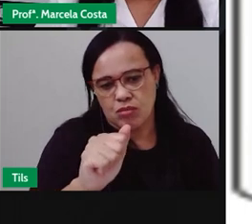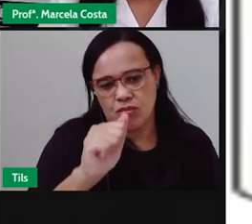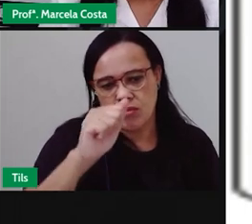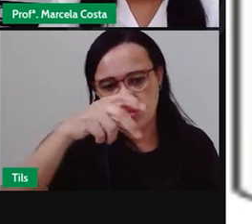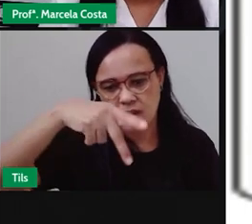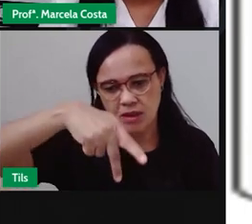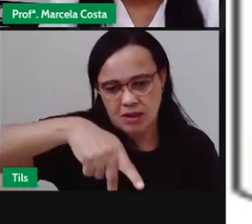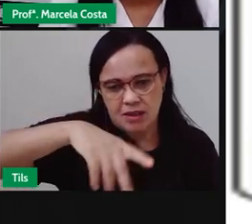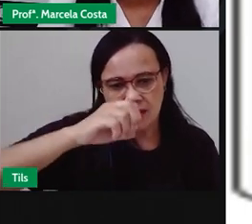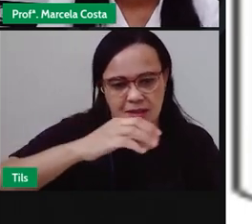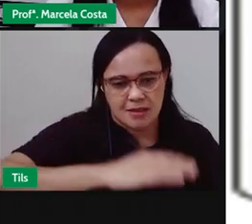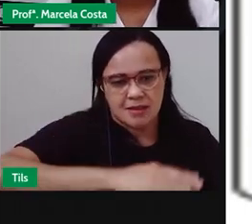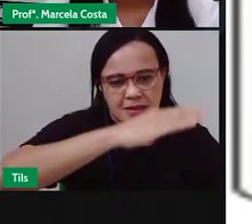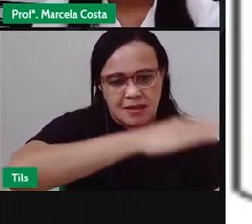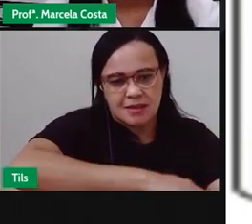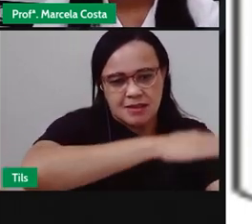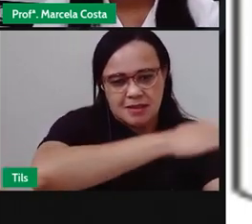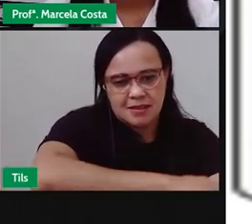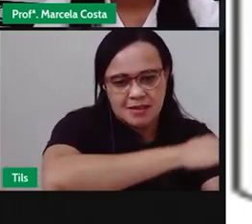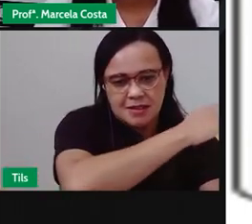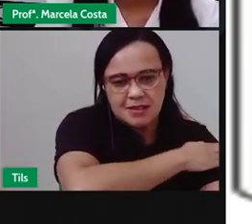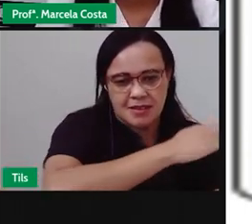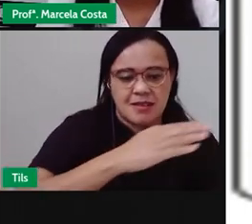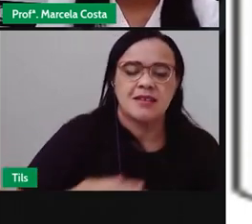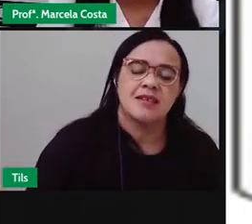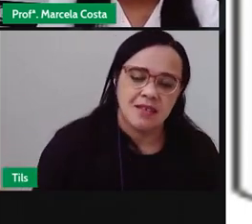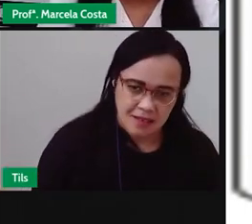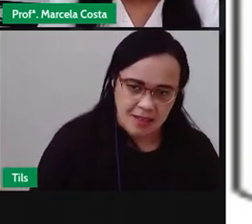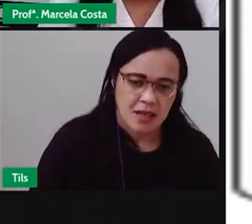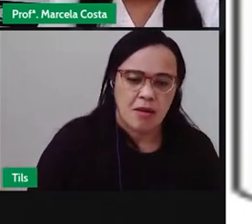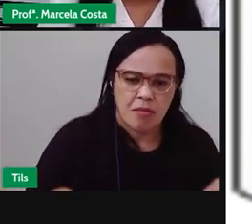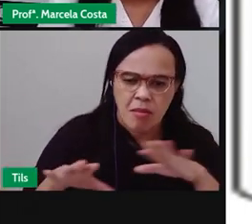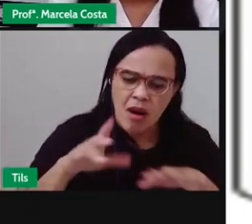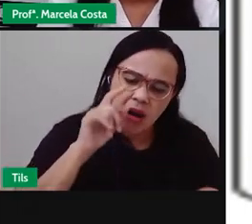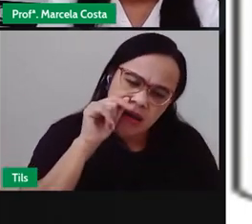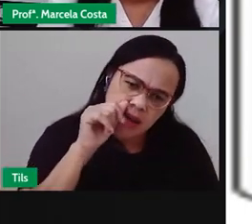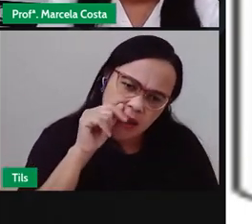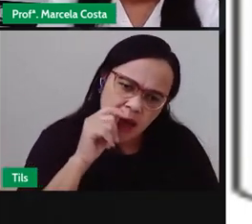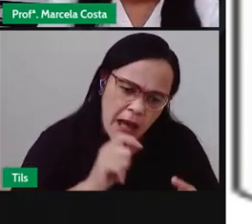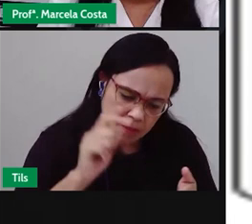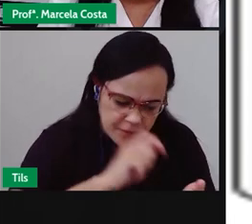Olha o movimento Que a gente faz Com o lápis Para escrever essa letra